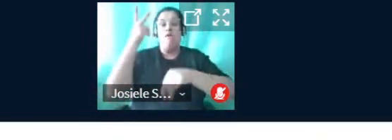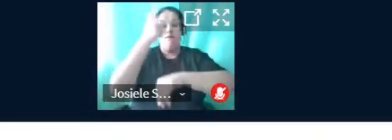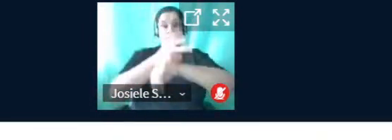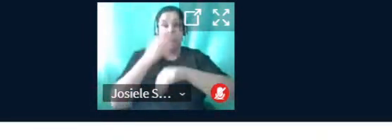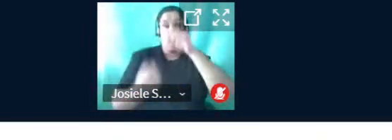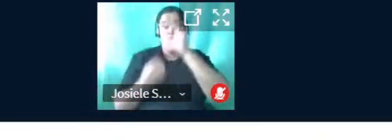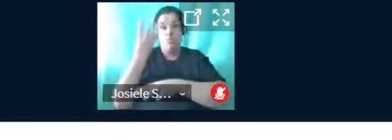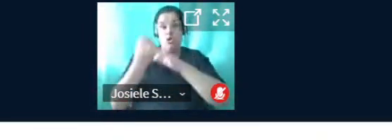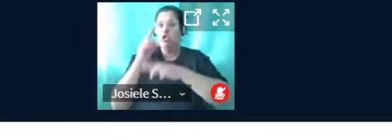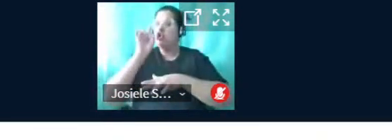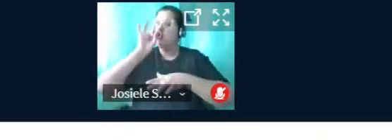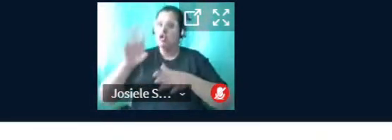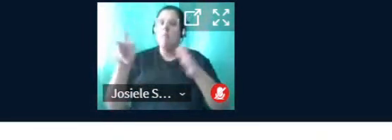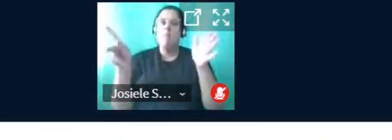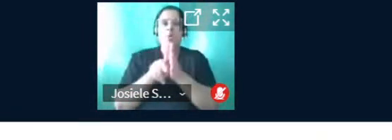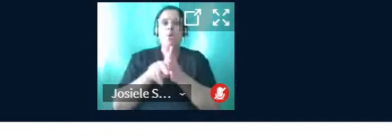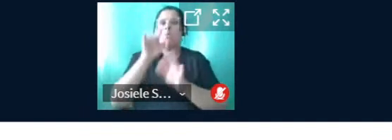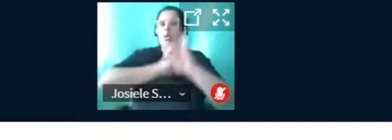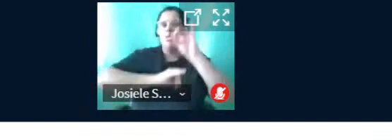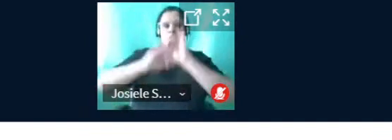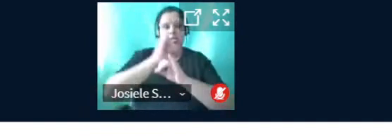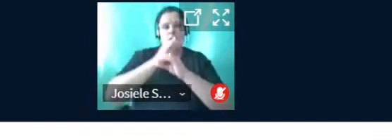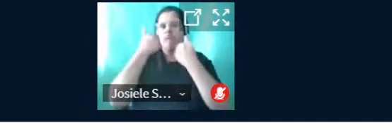utilizando apenas recursos digitais abertos.